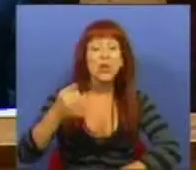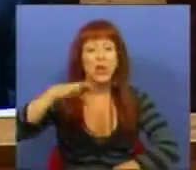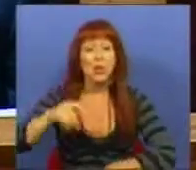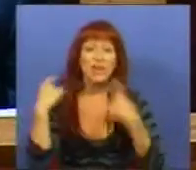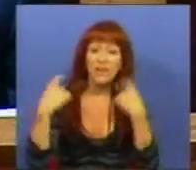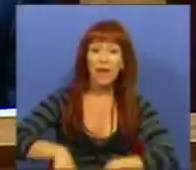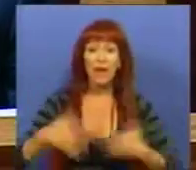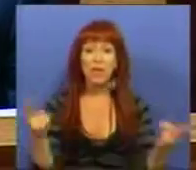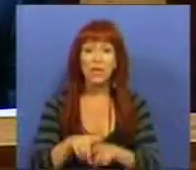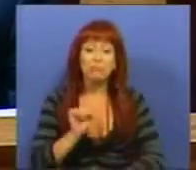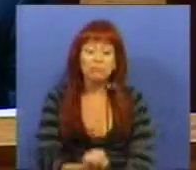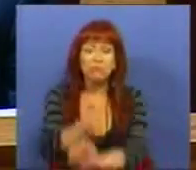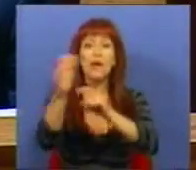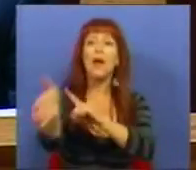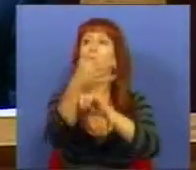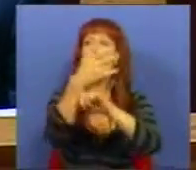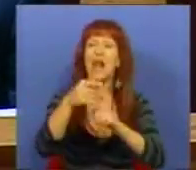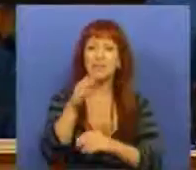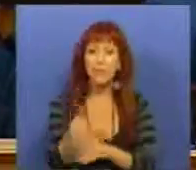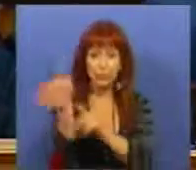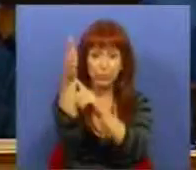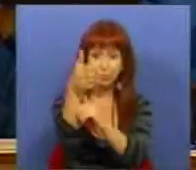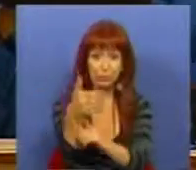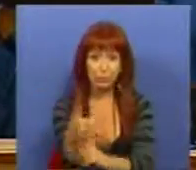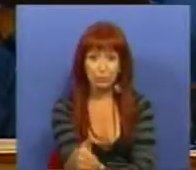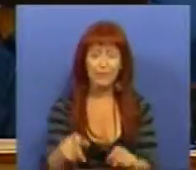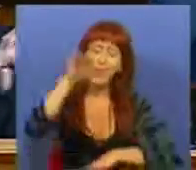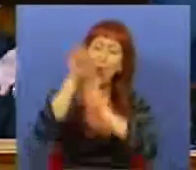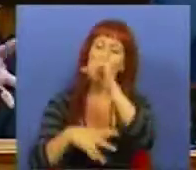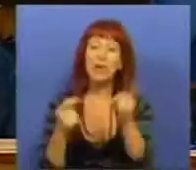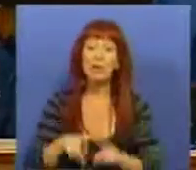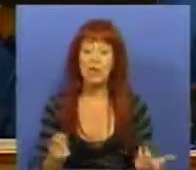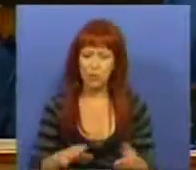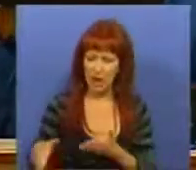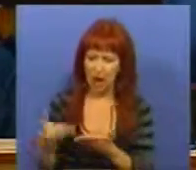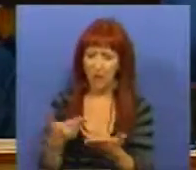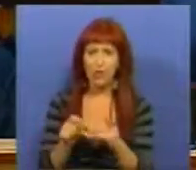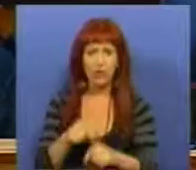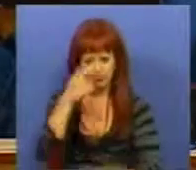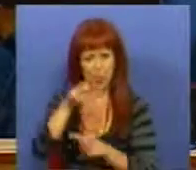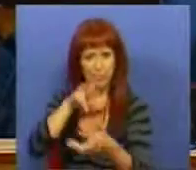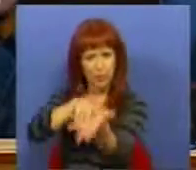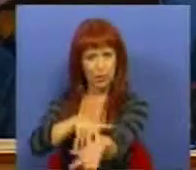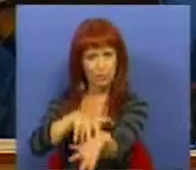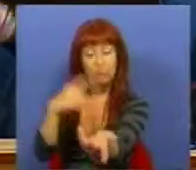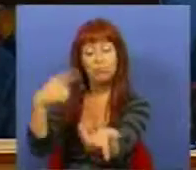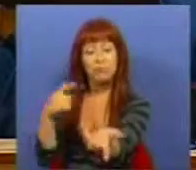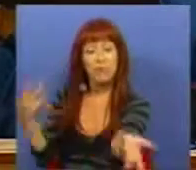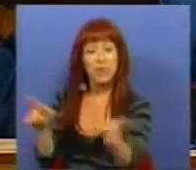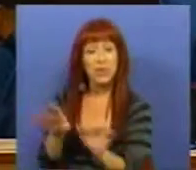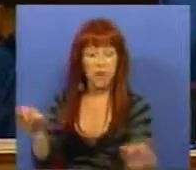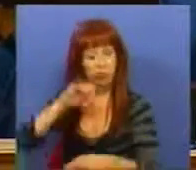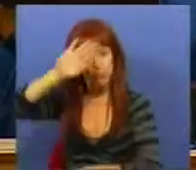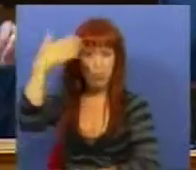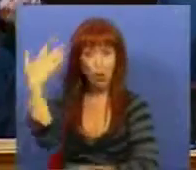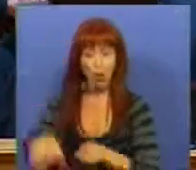Socialista tem é a sua bandeira à meia-aste por um programa com o qual se apresentou aos portugueses. E que tinha, como